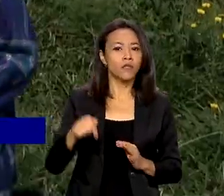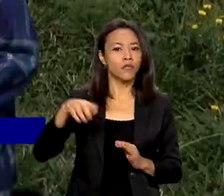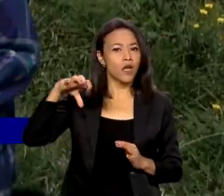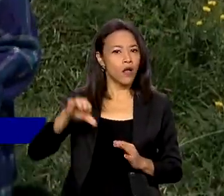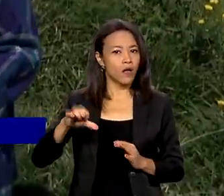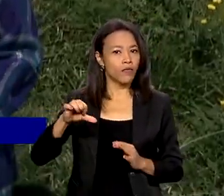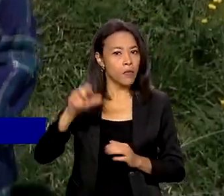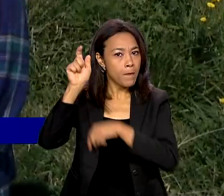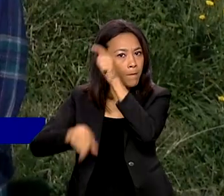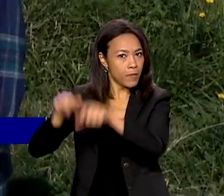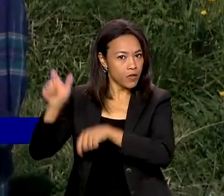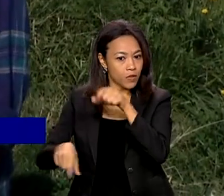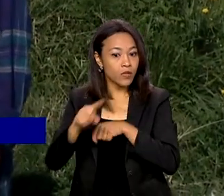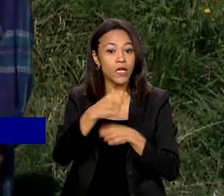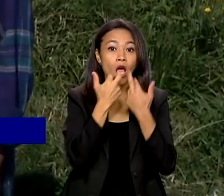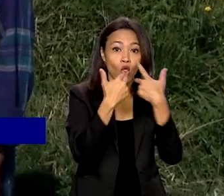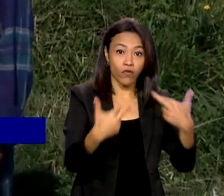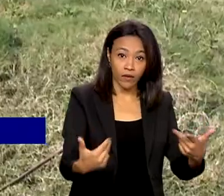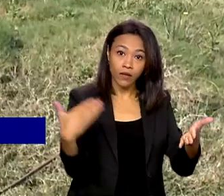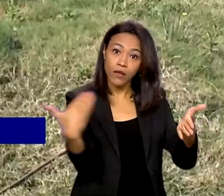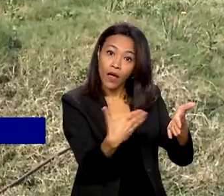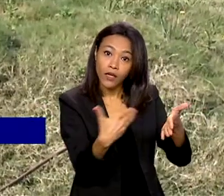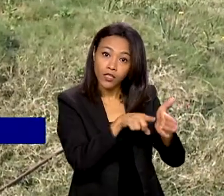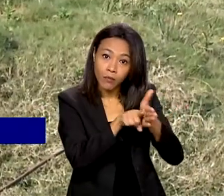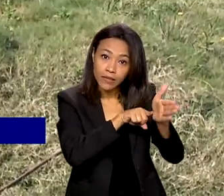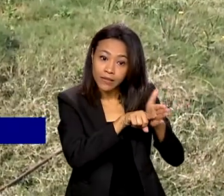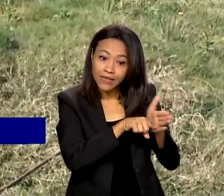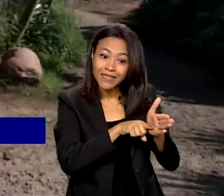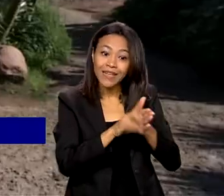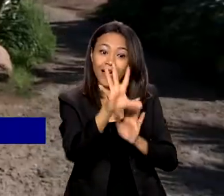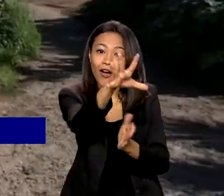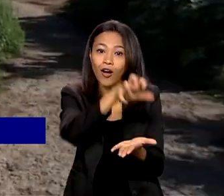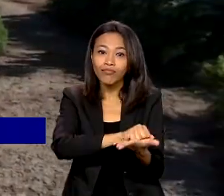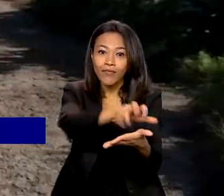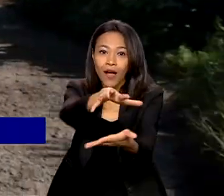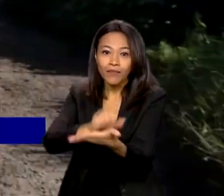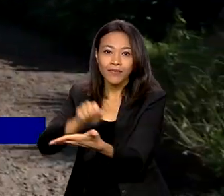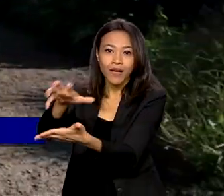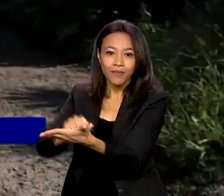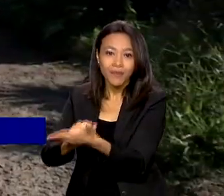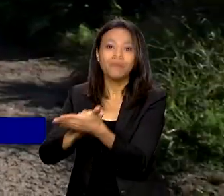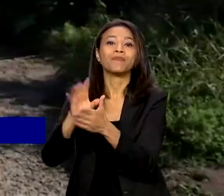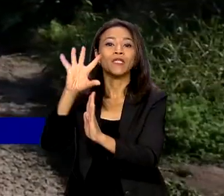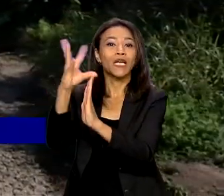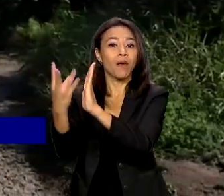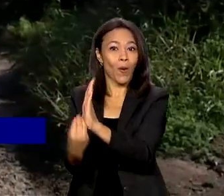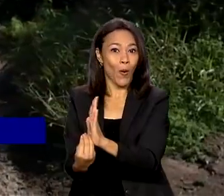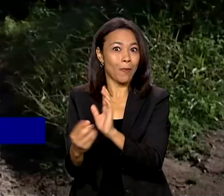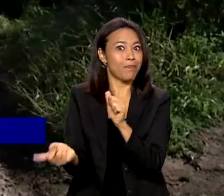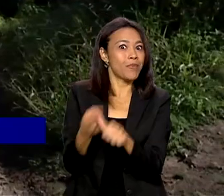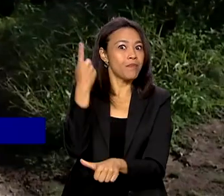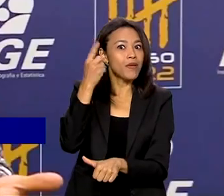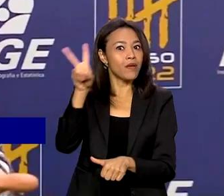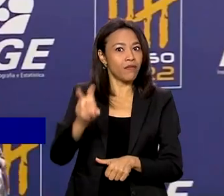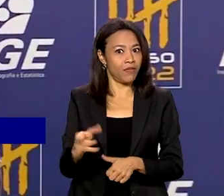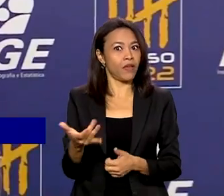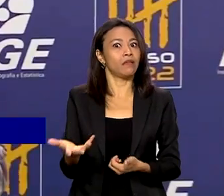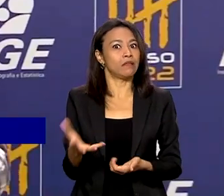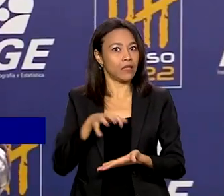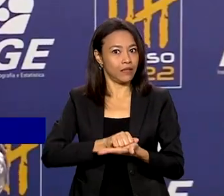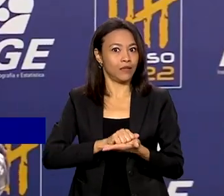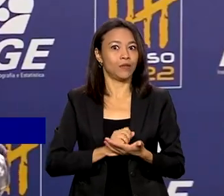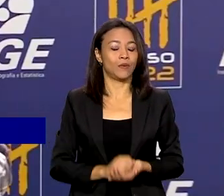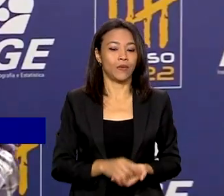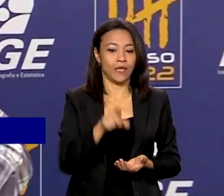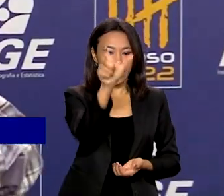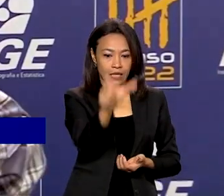E a novidade no censo são os dados da comunidade quilombola, que foi consultada pela primeira vez. A gente teve